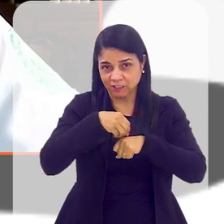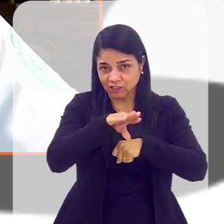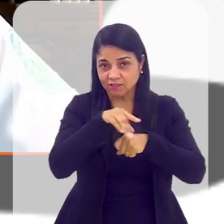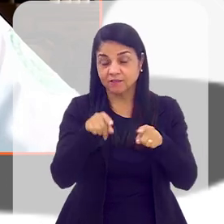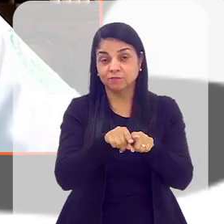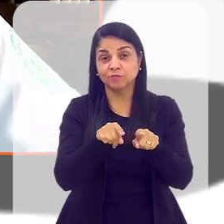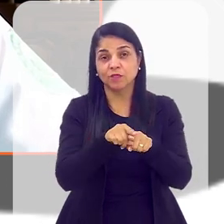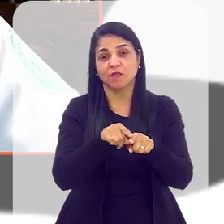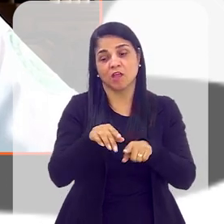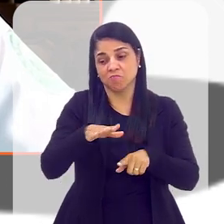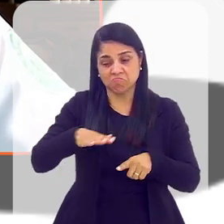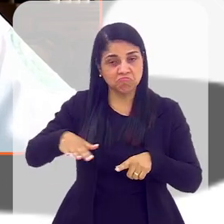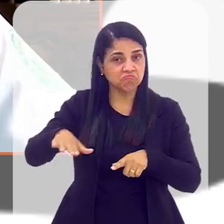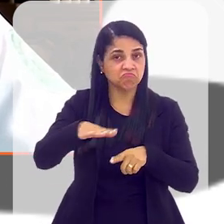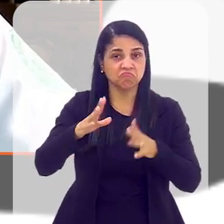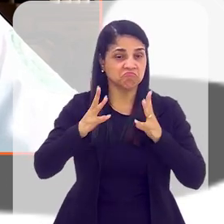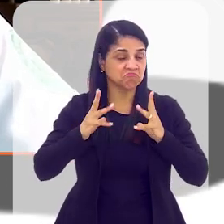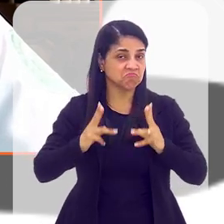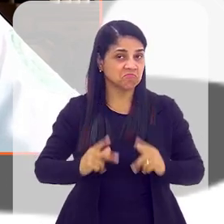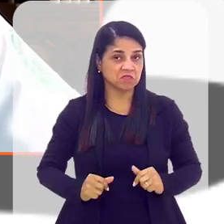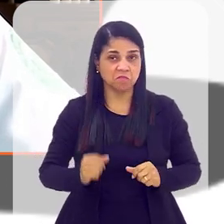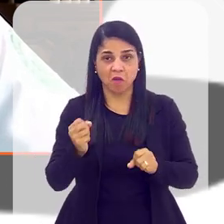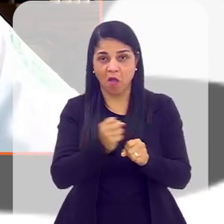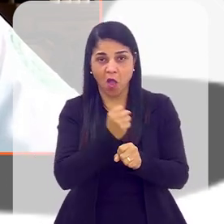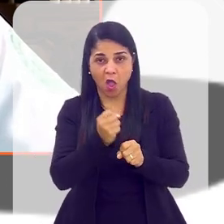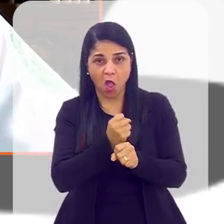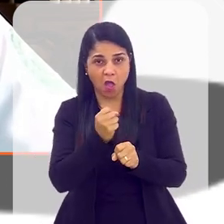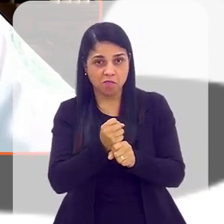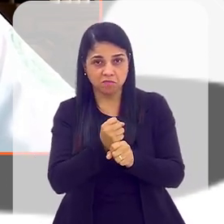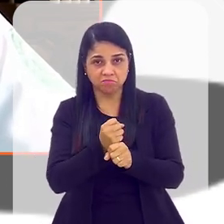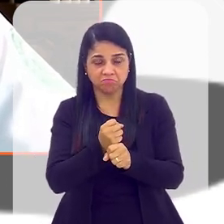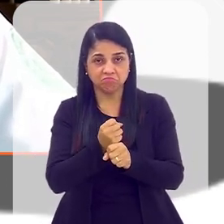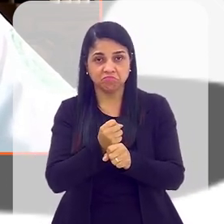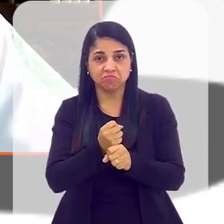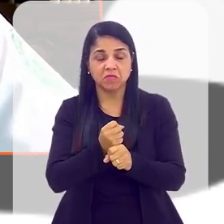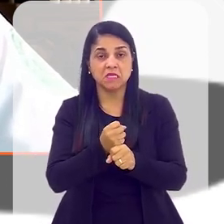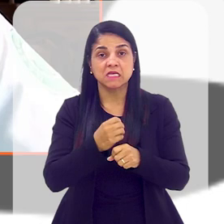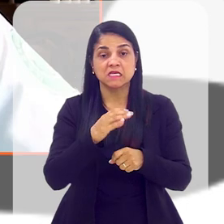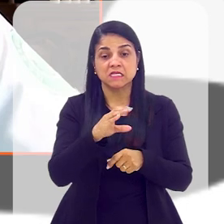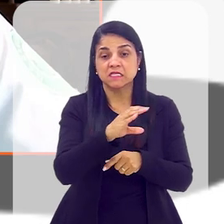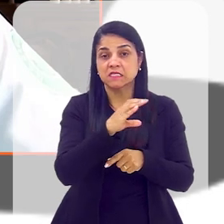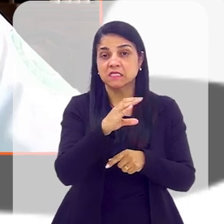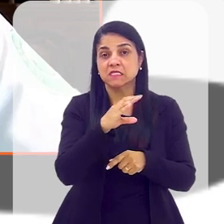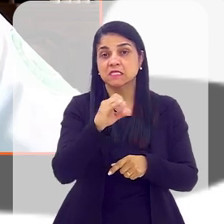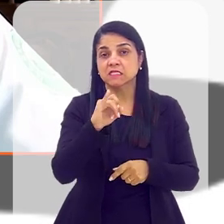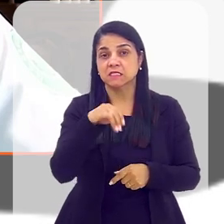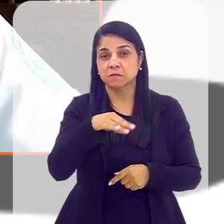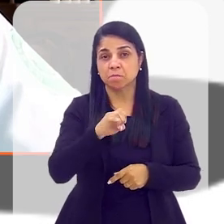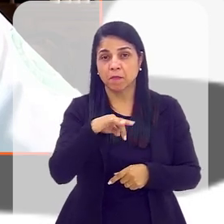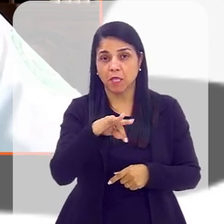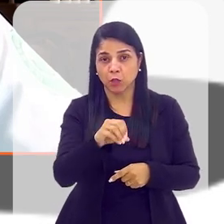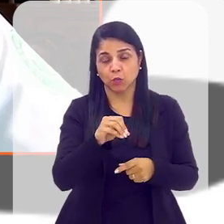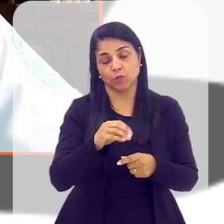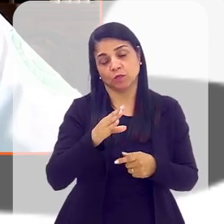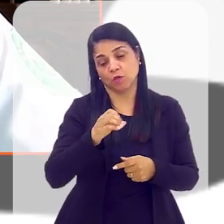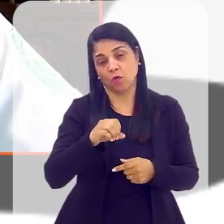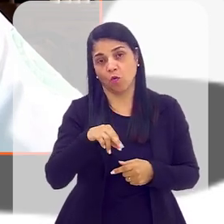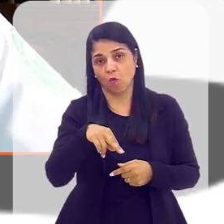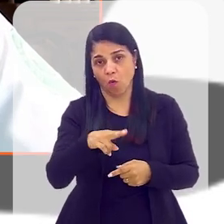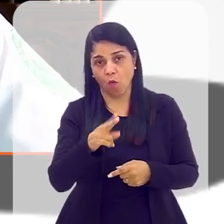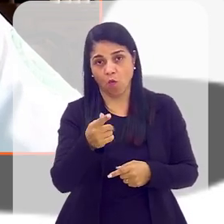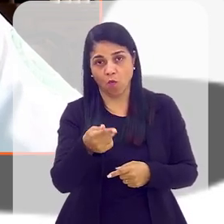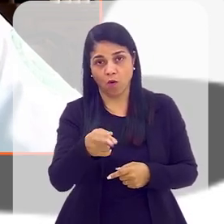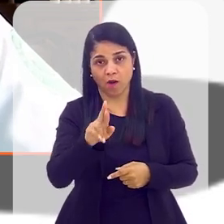transtorno no entorno. A gente usa a parte de cimento e concreto apenas na fundação.